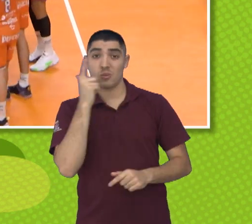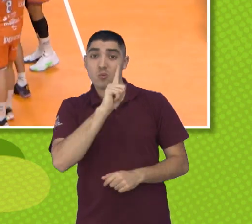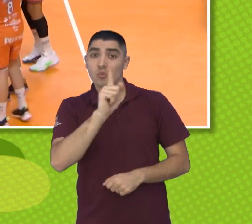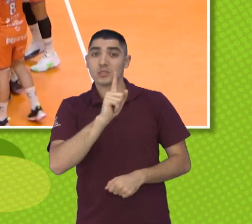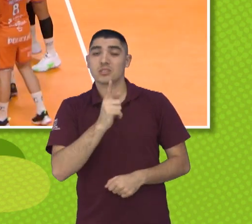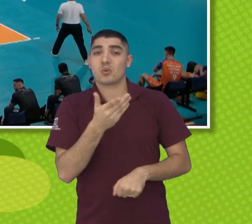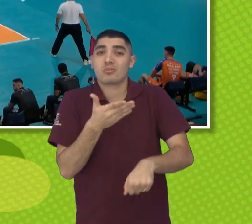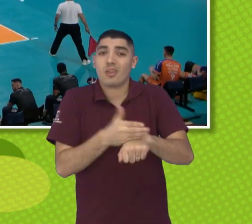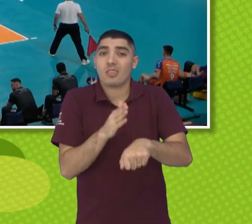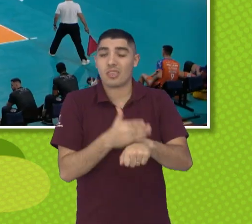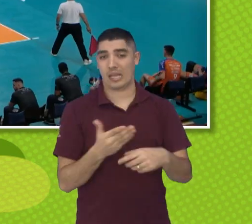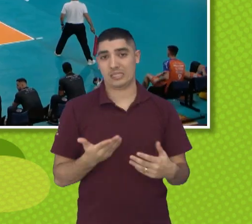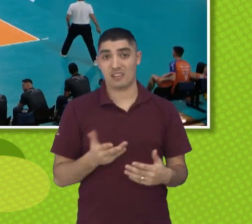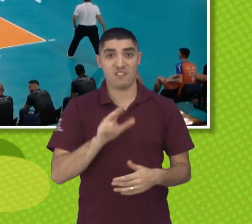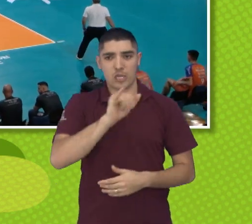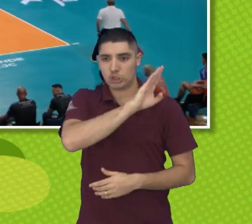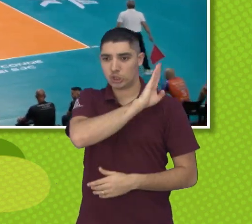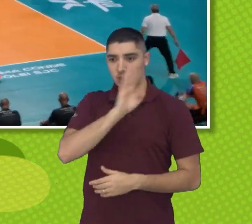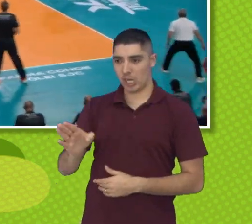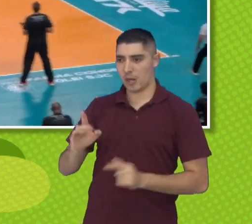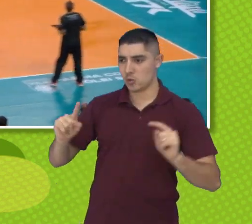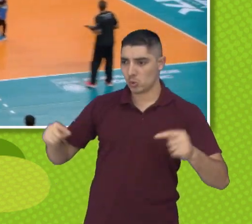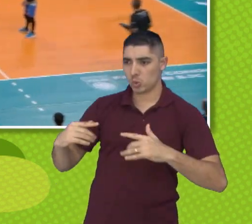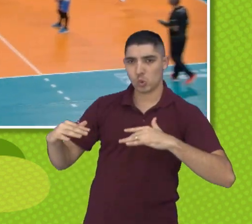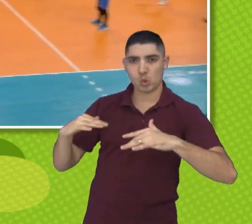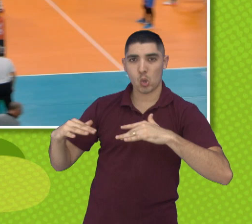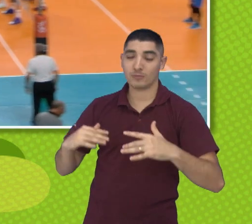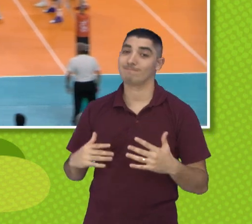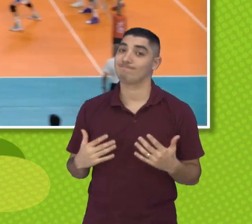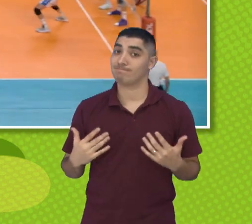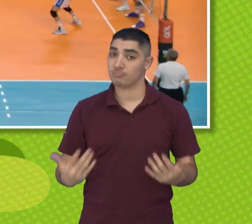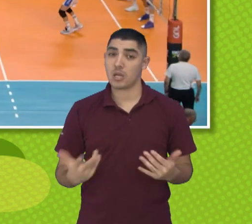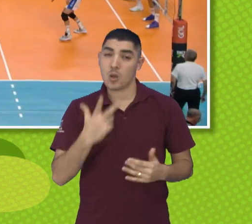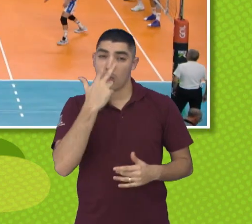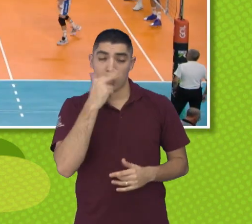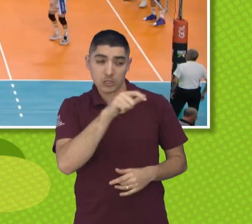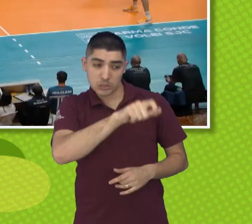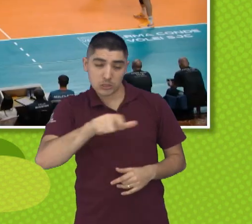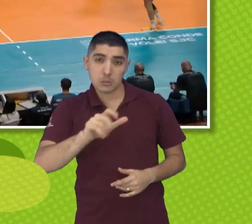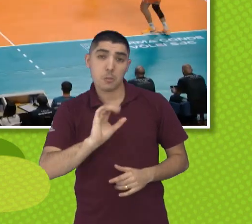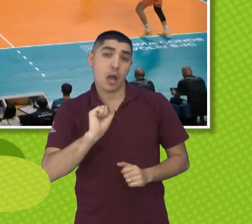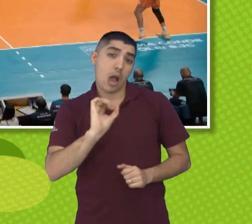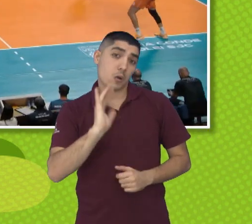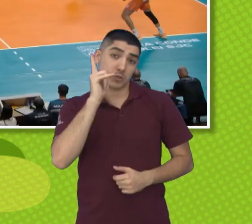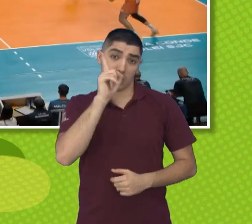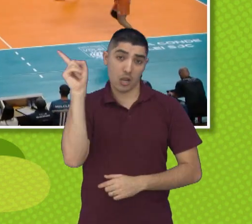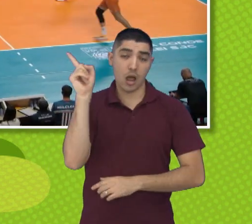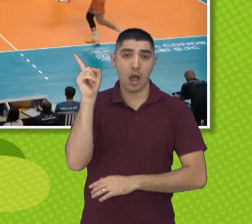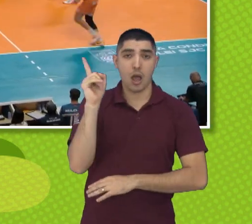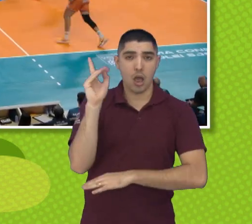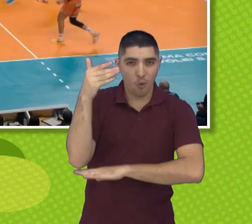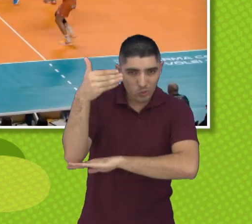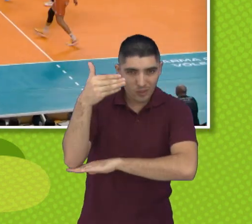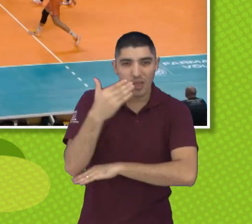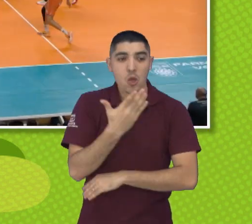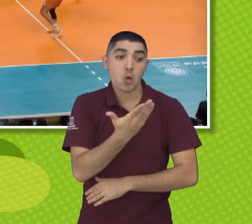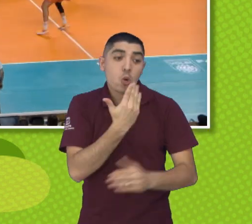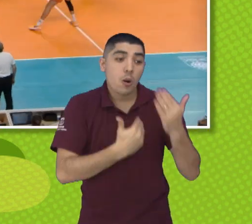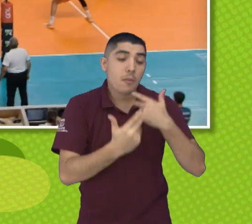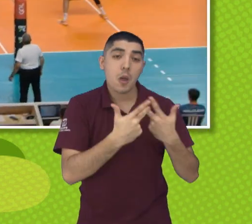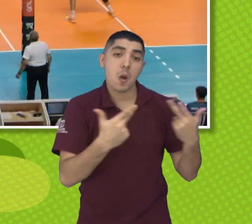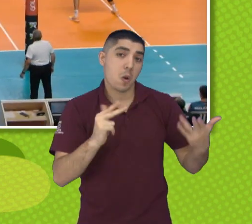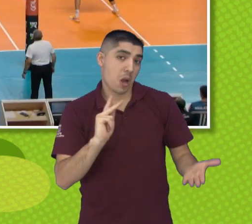já vai jogar direto. Deve ter sido alguma coisa que os jogadores comeram no hotel lá em Minas, em Montes Claros, antes de vir para cá,